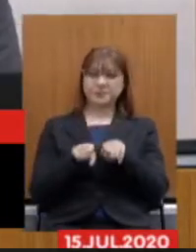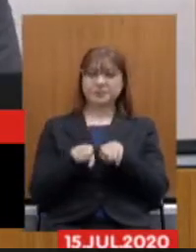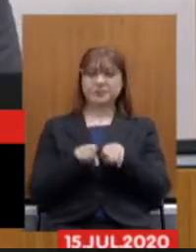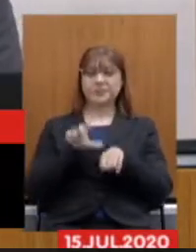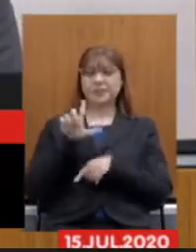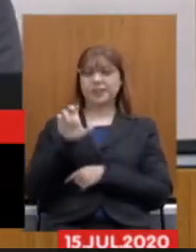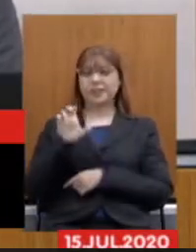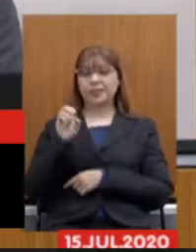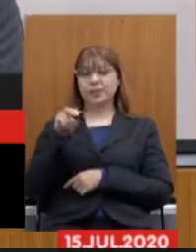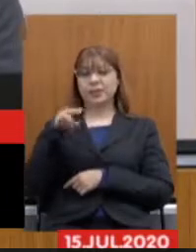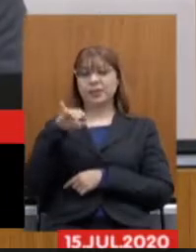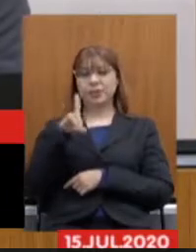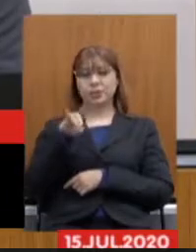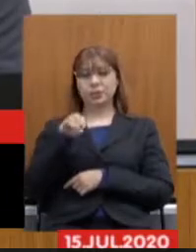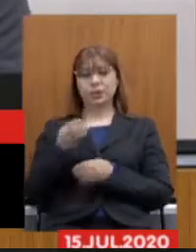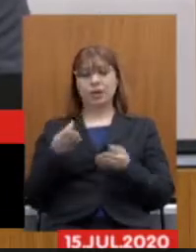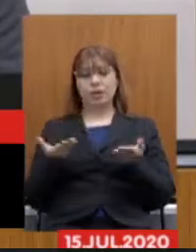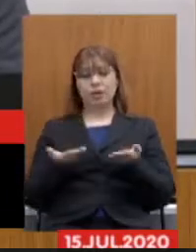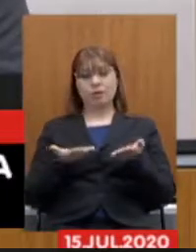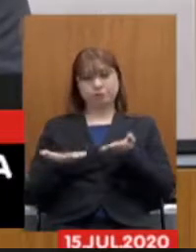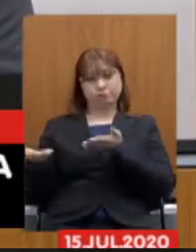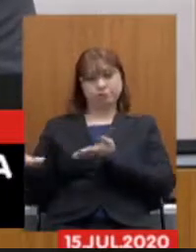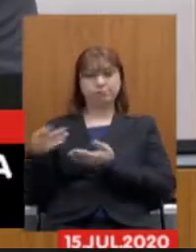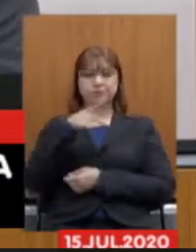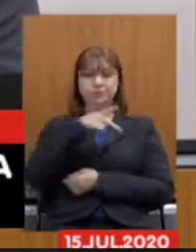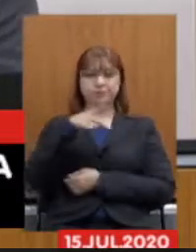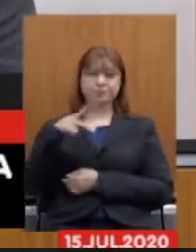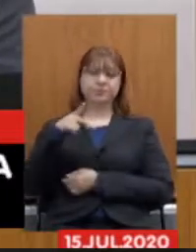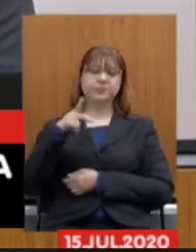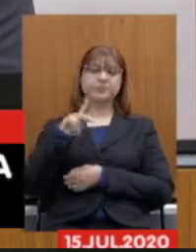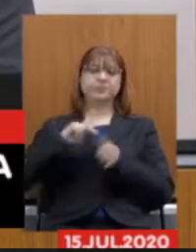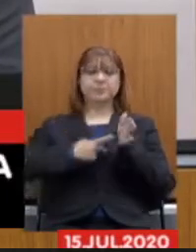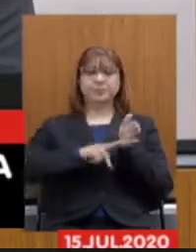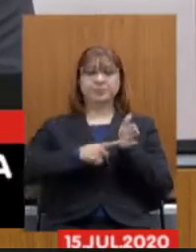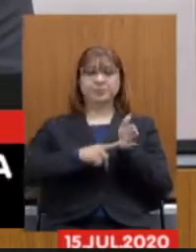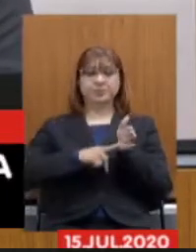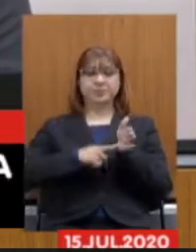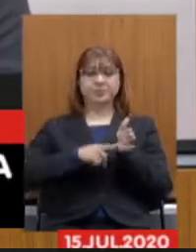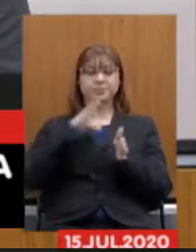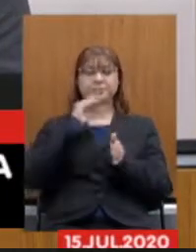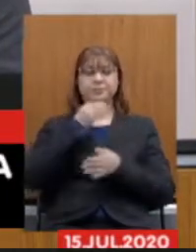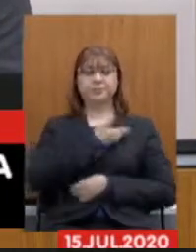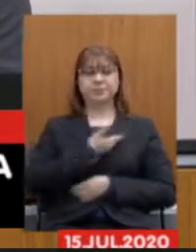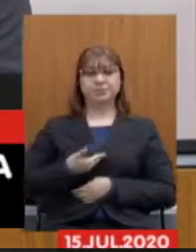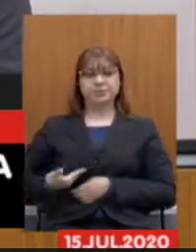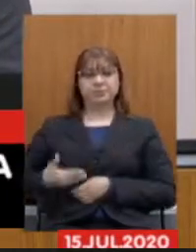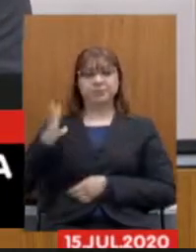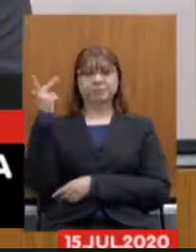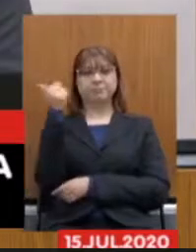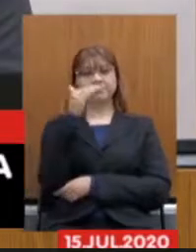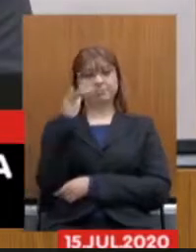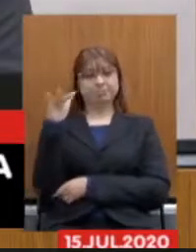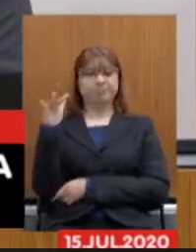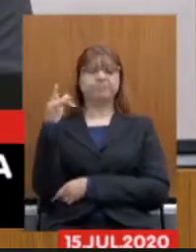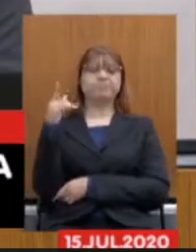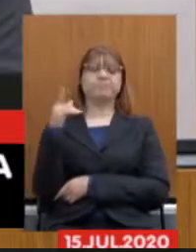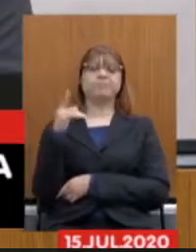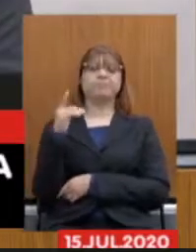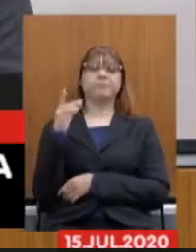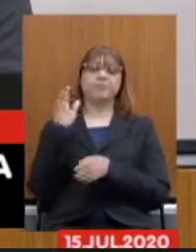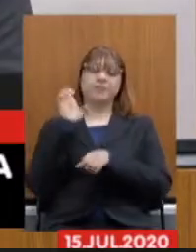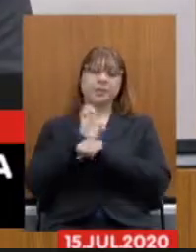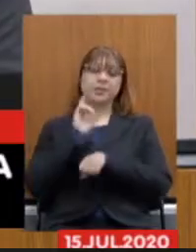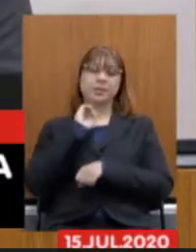Leonidio Bolsas com a palavra o presidente do Sindicato dos Servidores Públicos do Meio Ambiente no Estado de Minas Gerais senhor